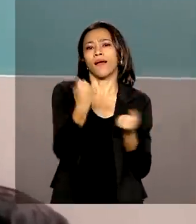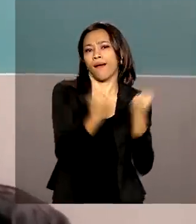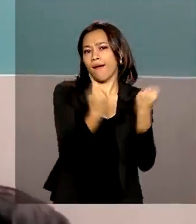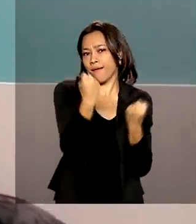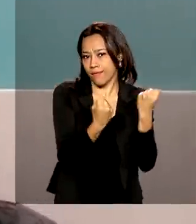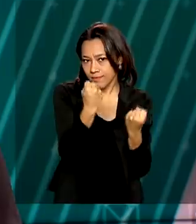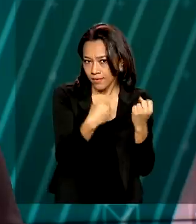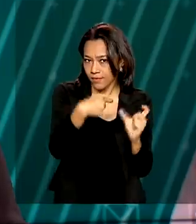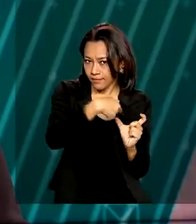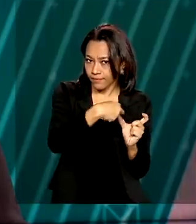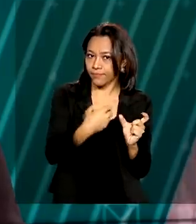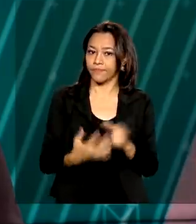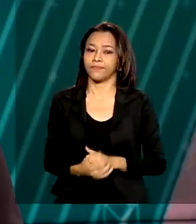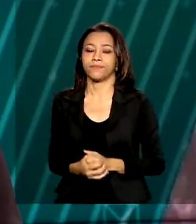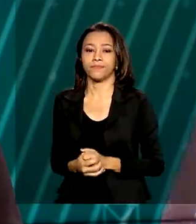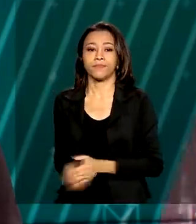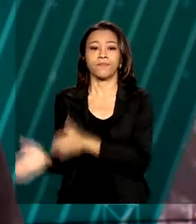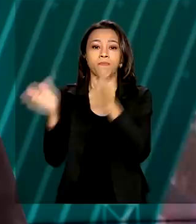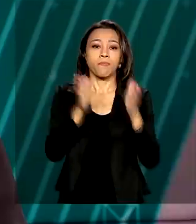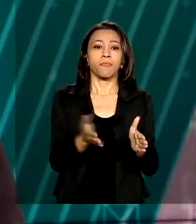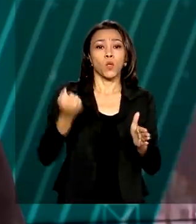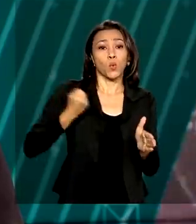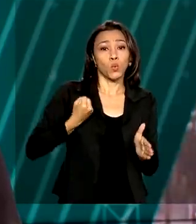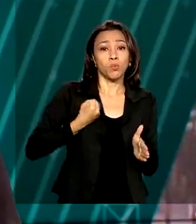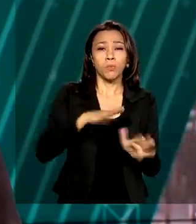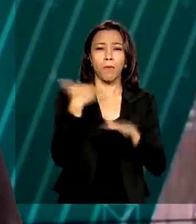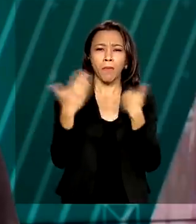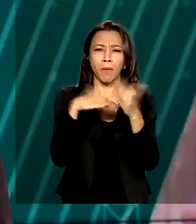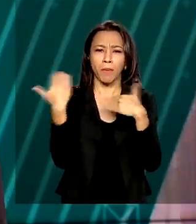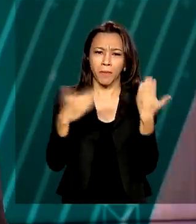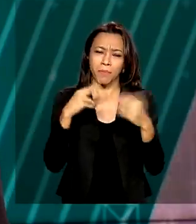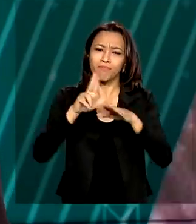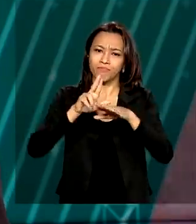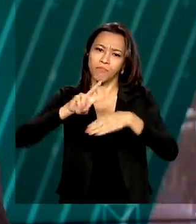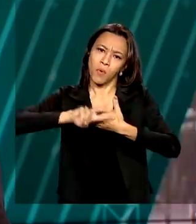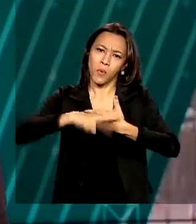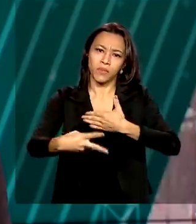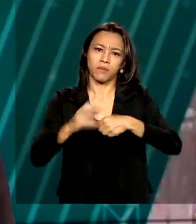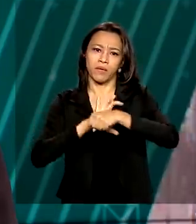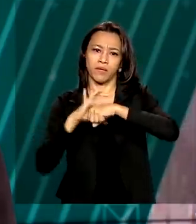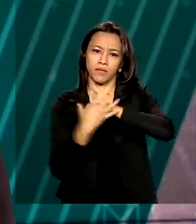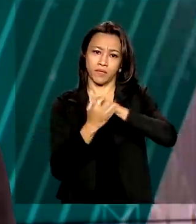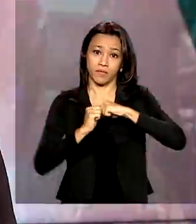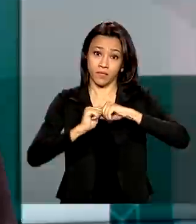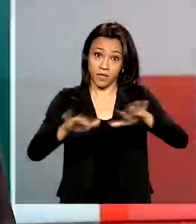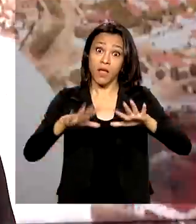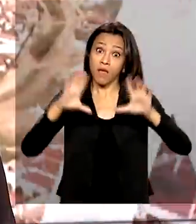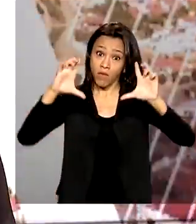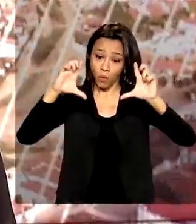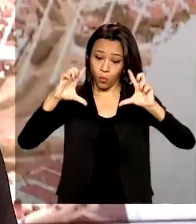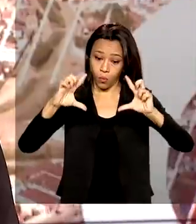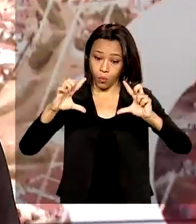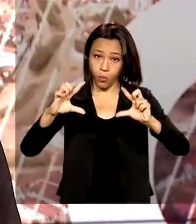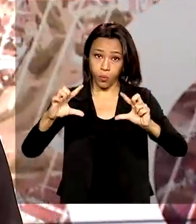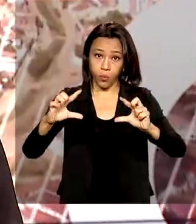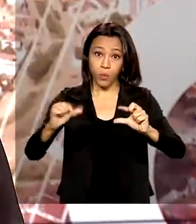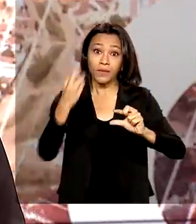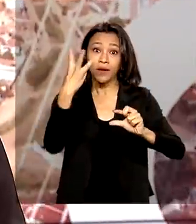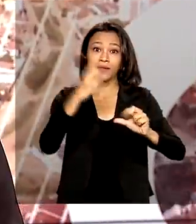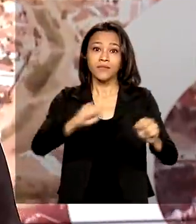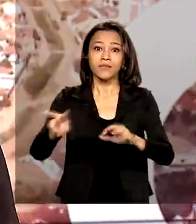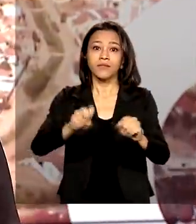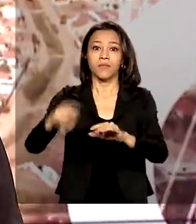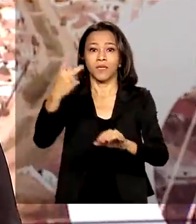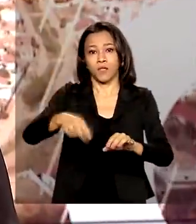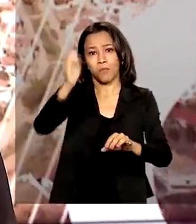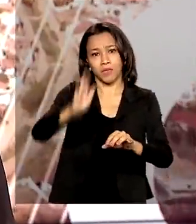no DENATRAN. O número de óbitos pela Covid-19 vem diminuindo nas últimas três semanas no Brasil, segundo o Ministério da